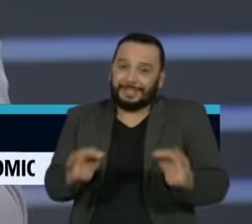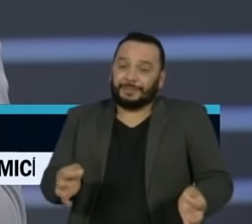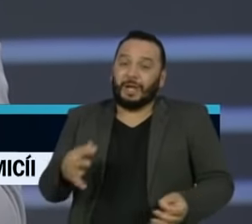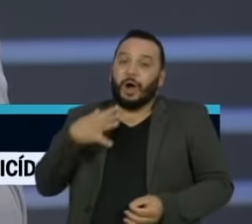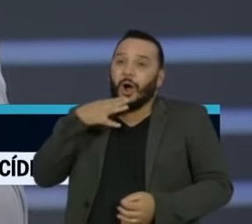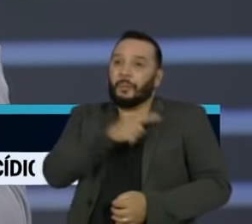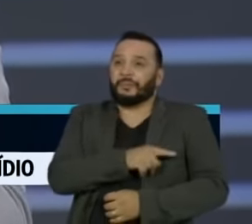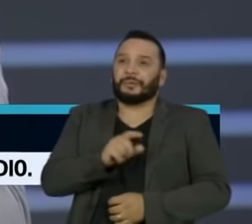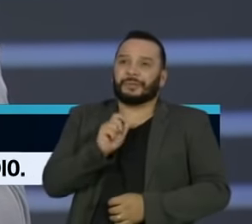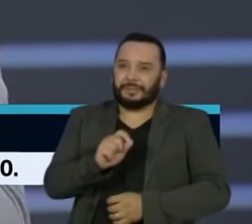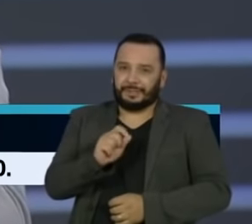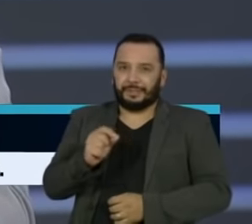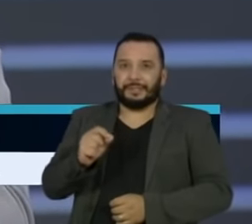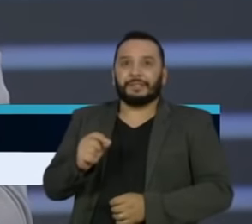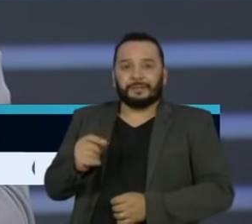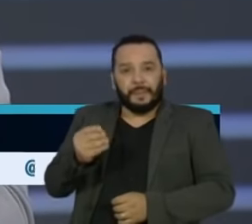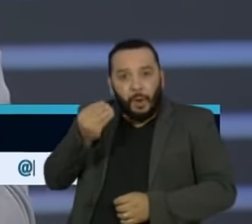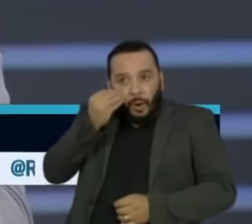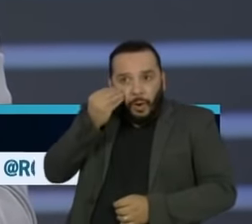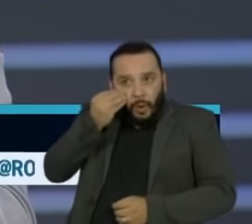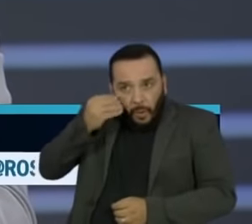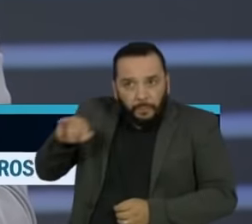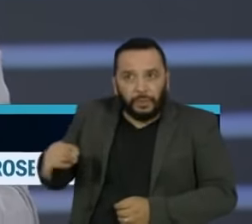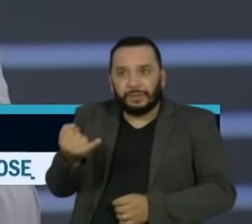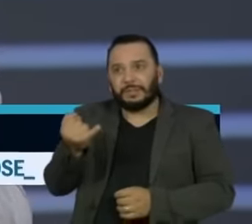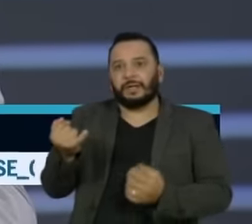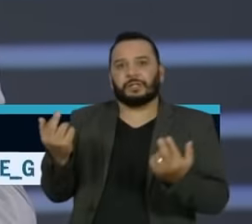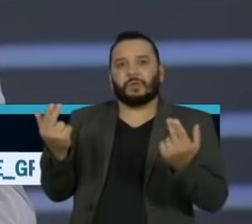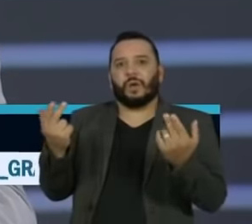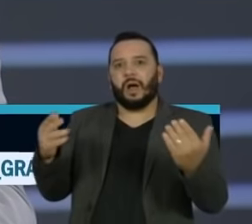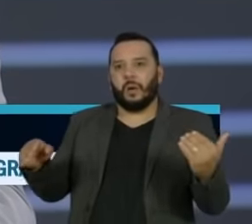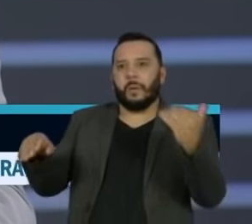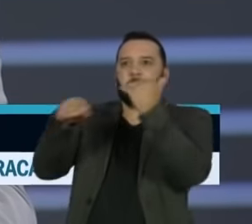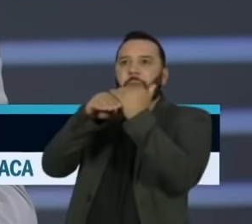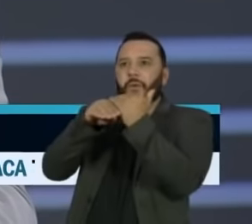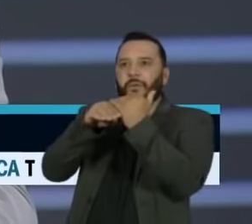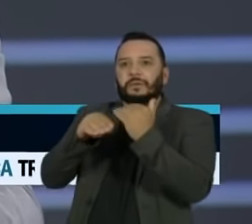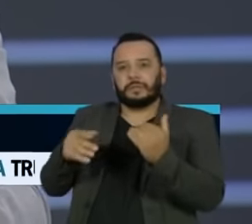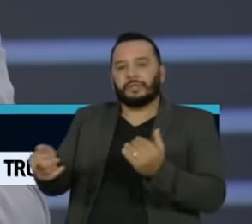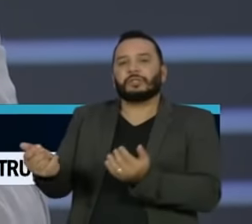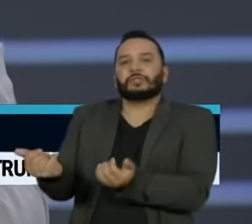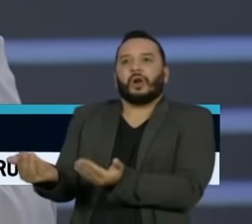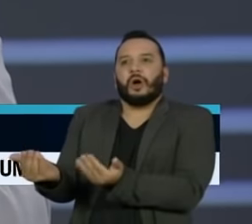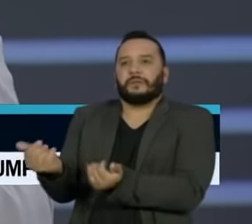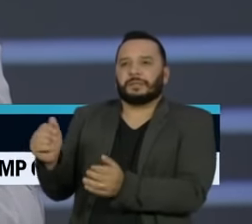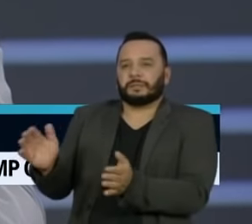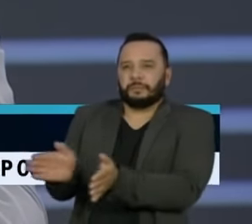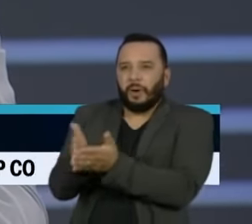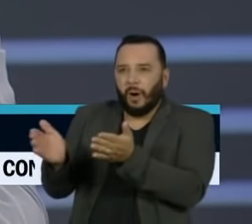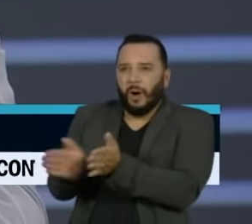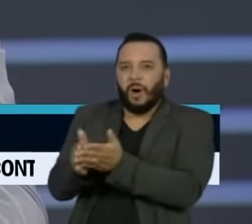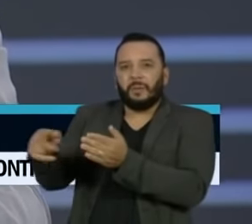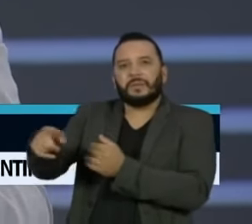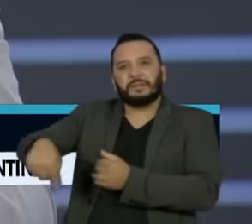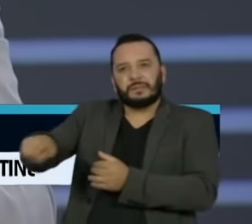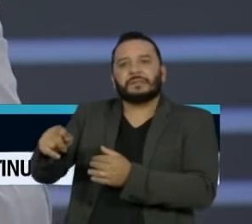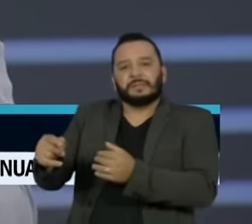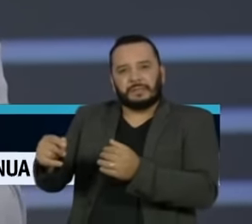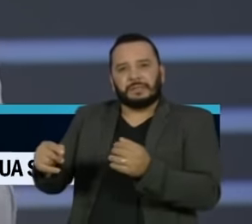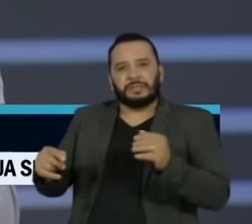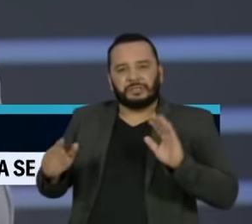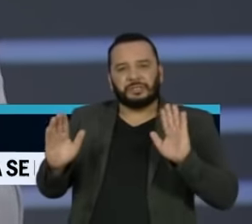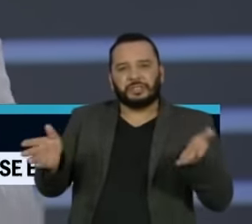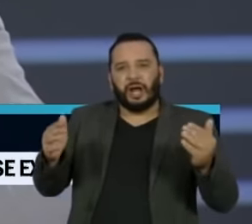você colocar oportunidade iguais para esses jovens pobres, para esses jovens mais vulneráveis, a